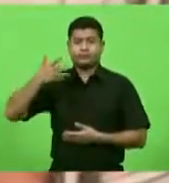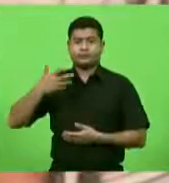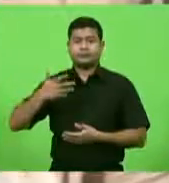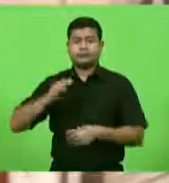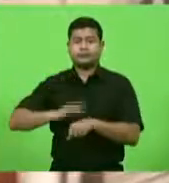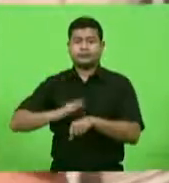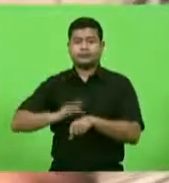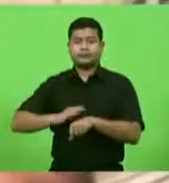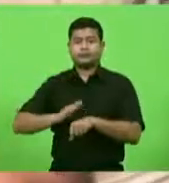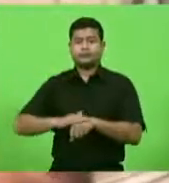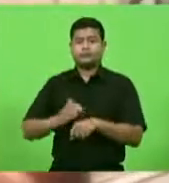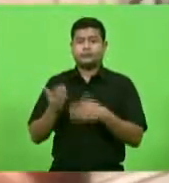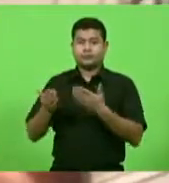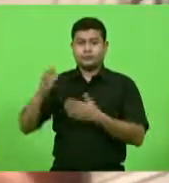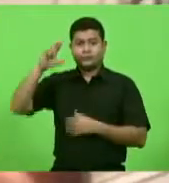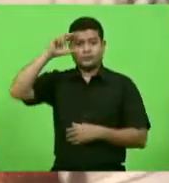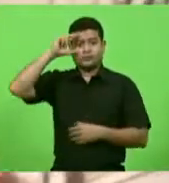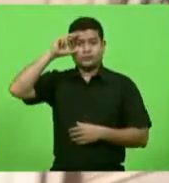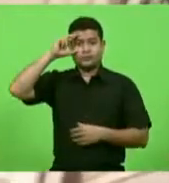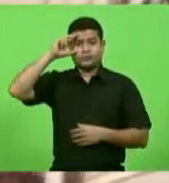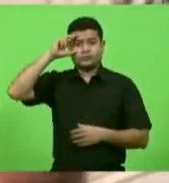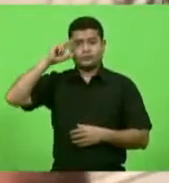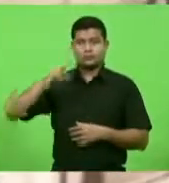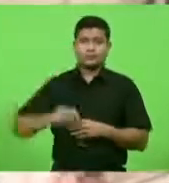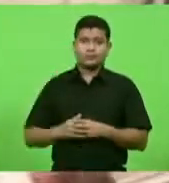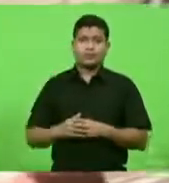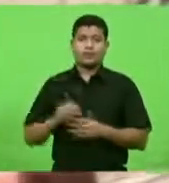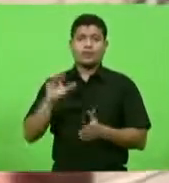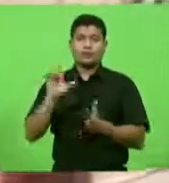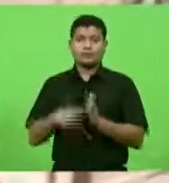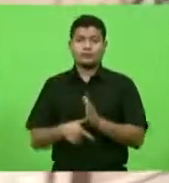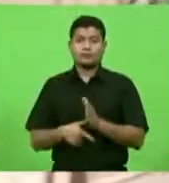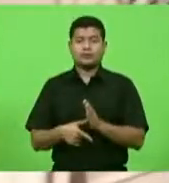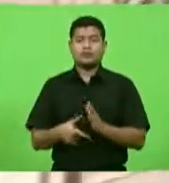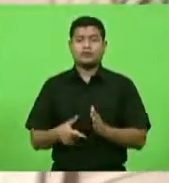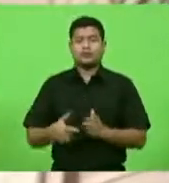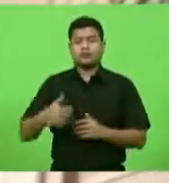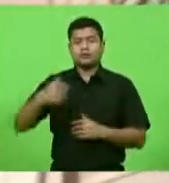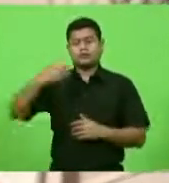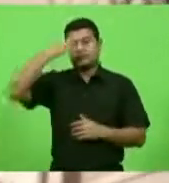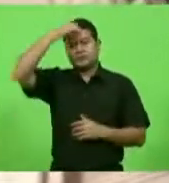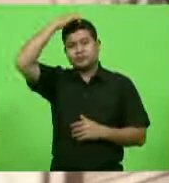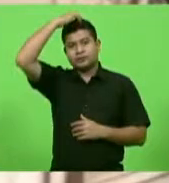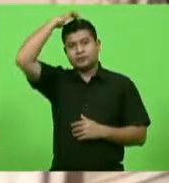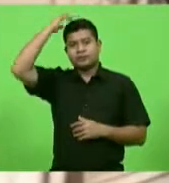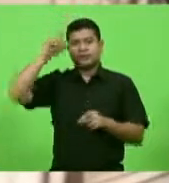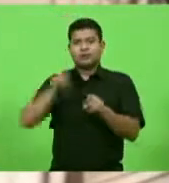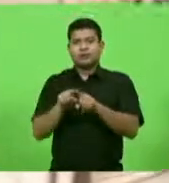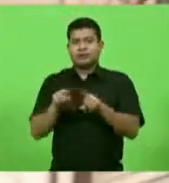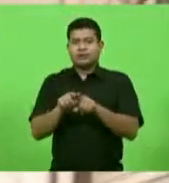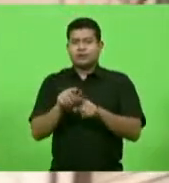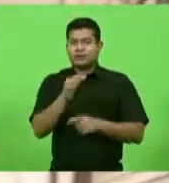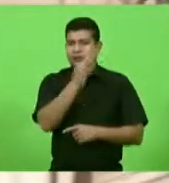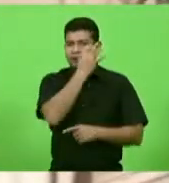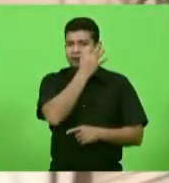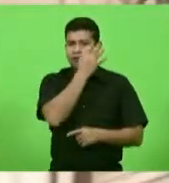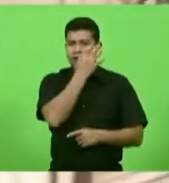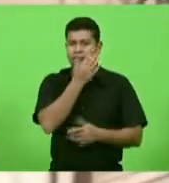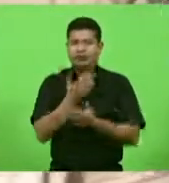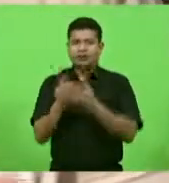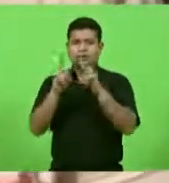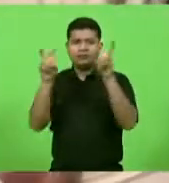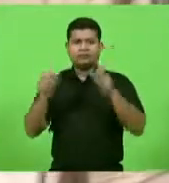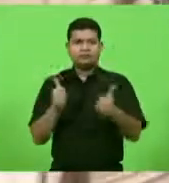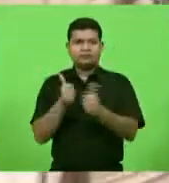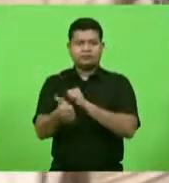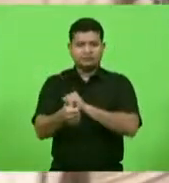deputado Laubas seguida pelo deputado Mocelinho deputado Fernando Prelli que versa sobre a questão dos esportes também